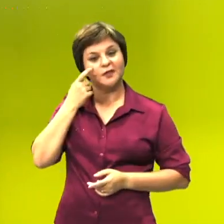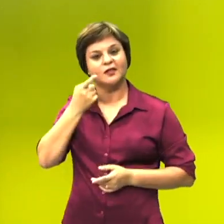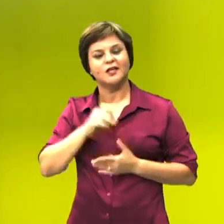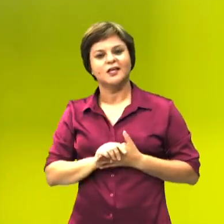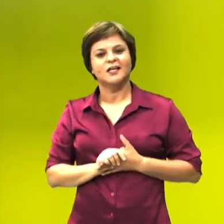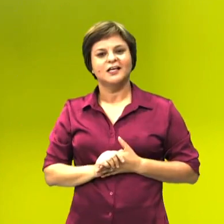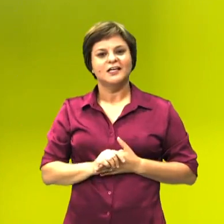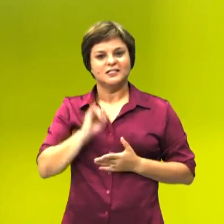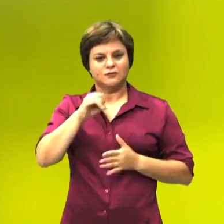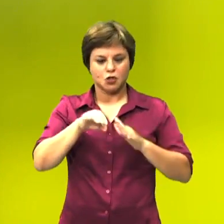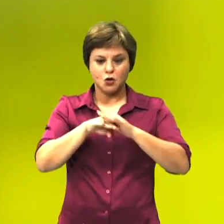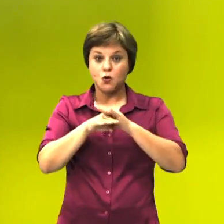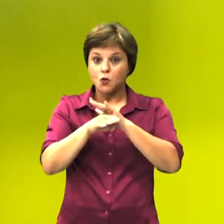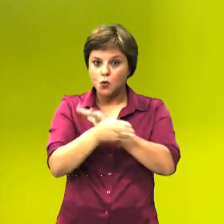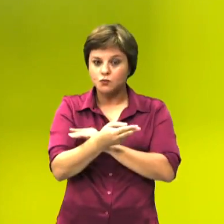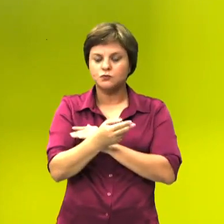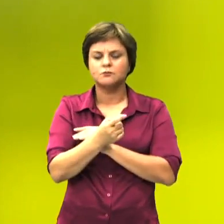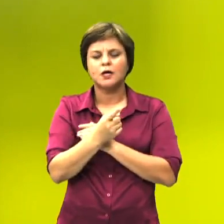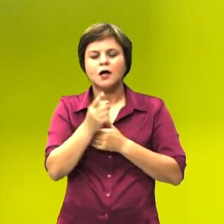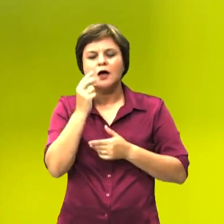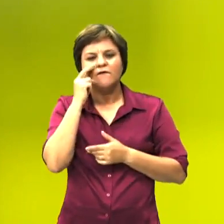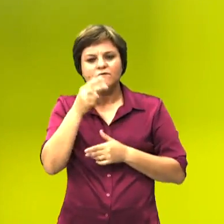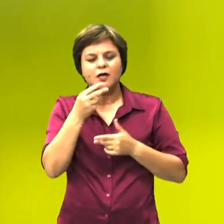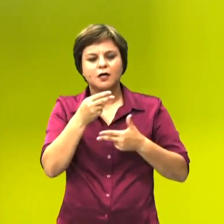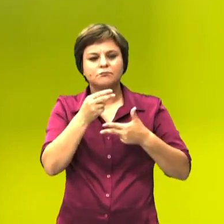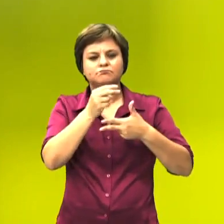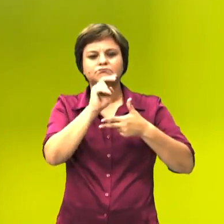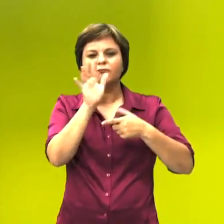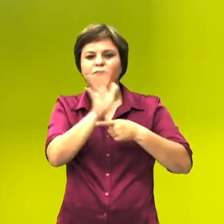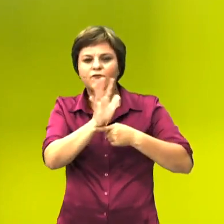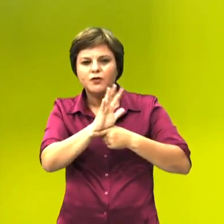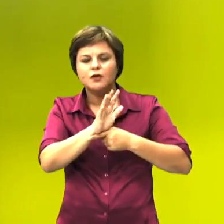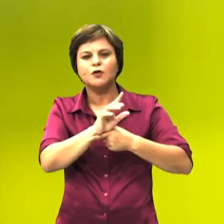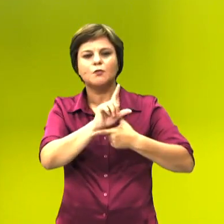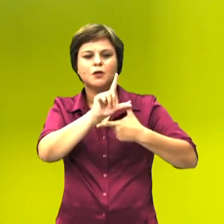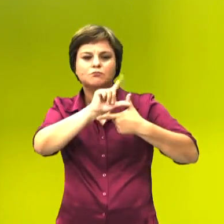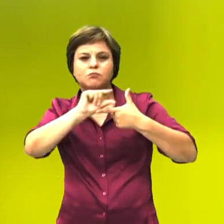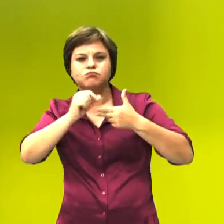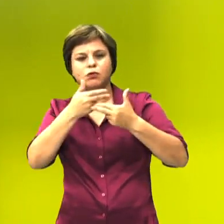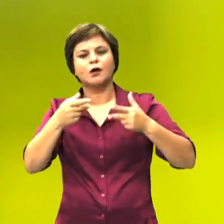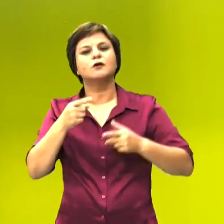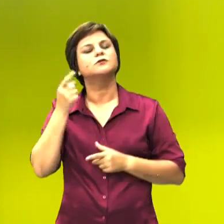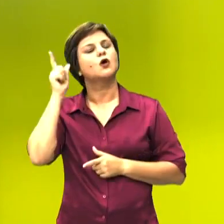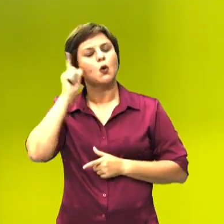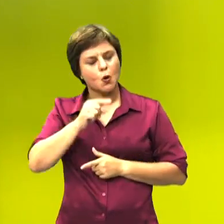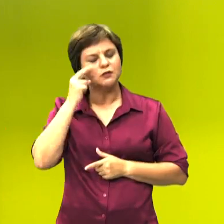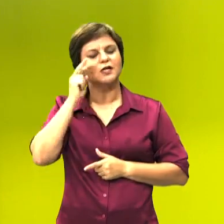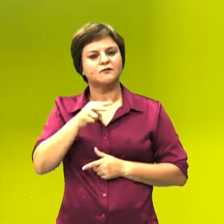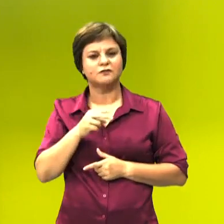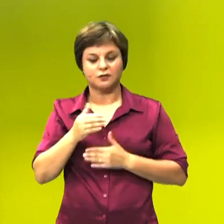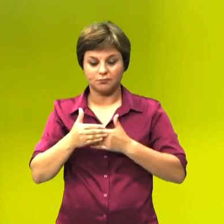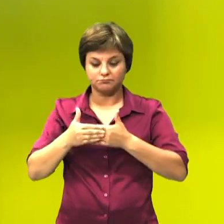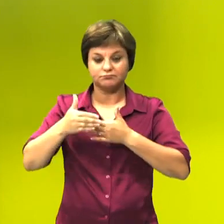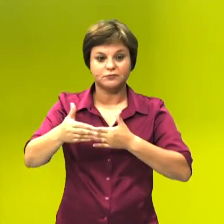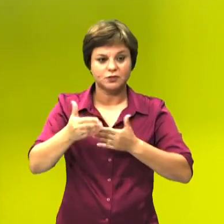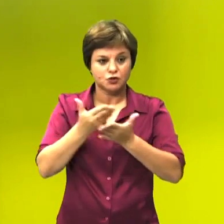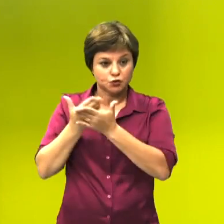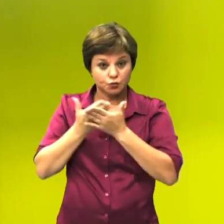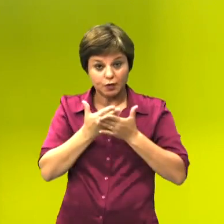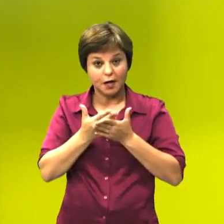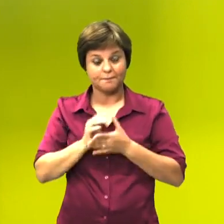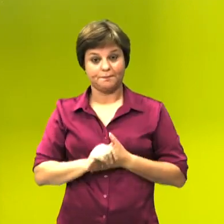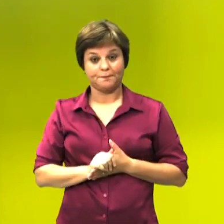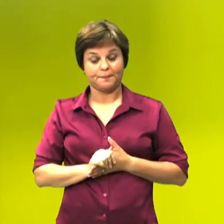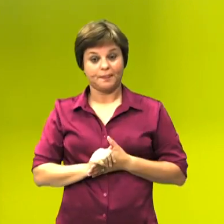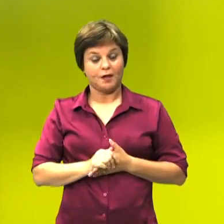você costuma assistir séries e filmes, você já tem um passo à frente ao estudar dessa forma.